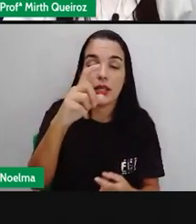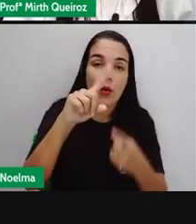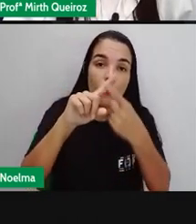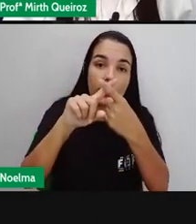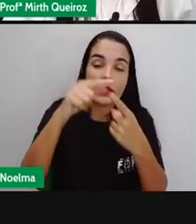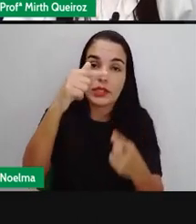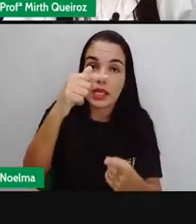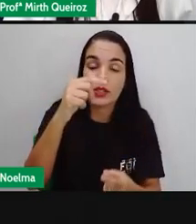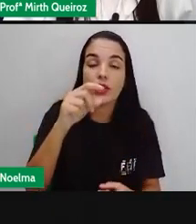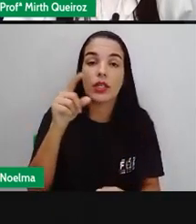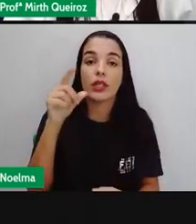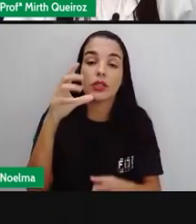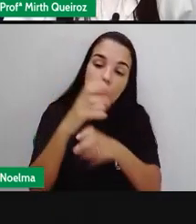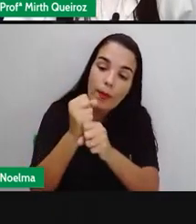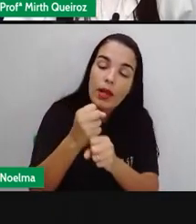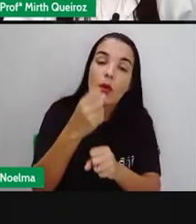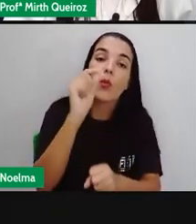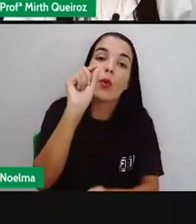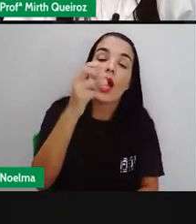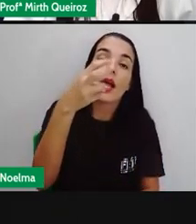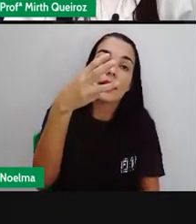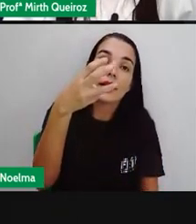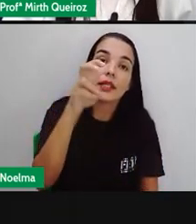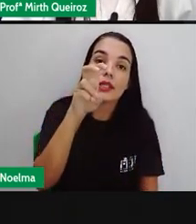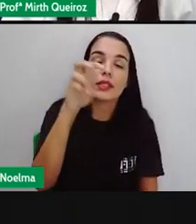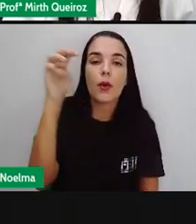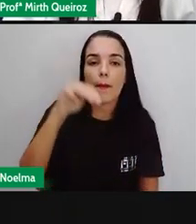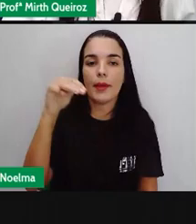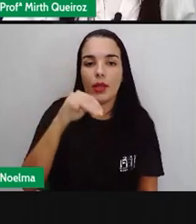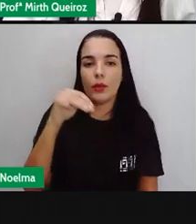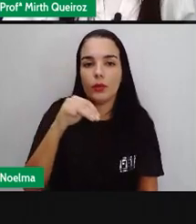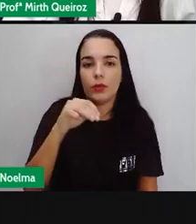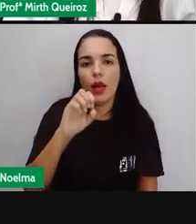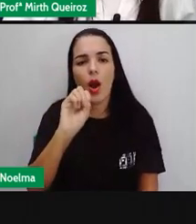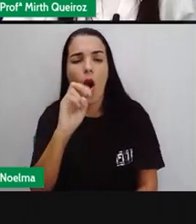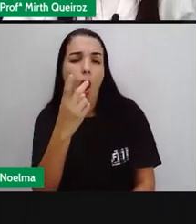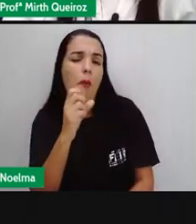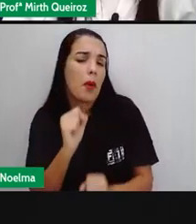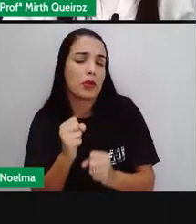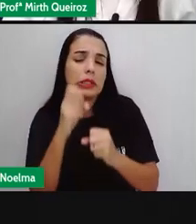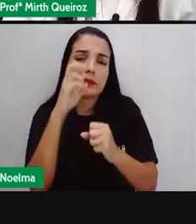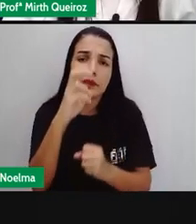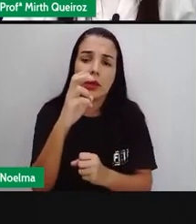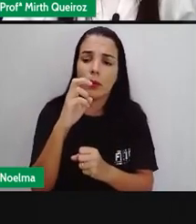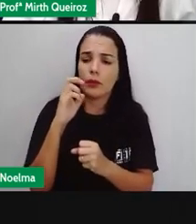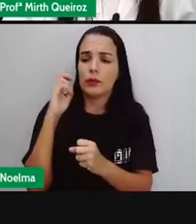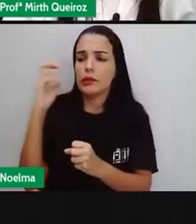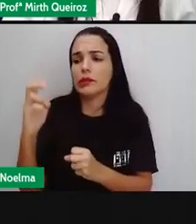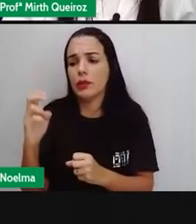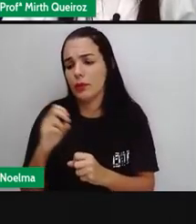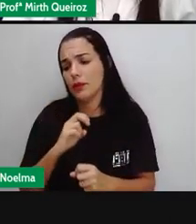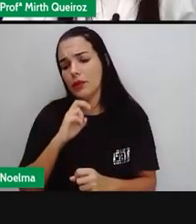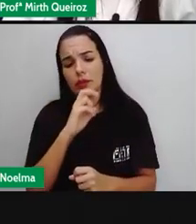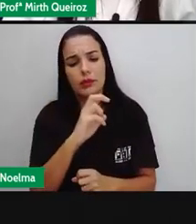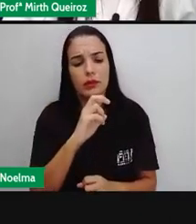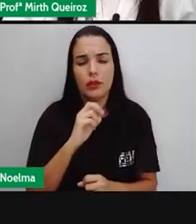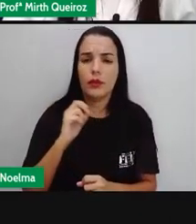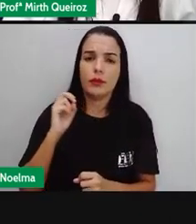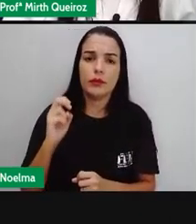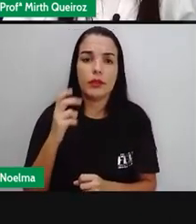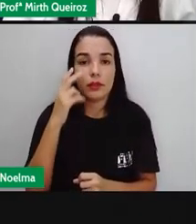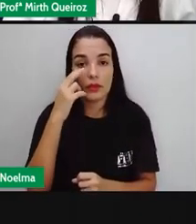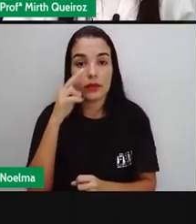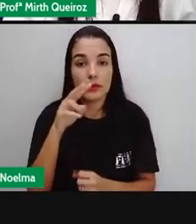vezes 7 35 Então 35 minutos Ou então vocês podem contar De 5 em 5 Ó 5